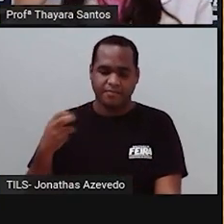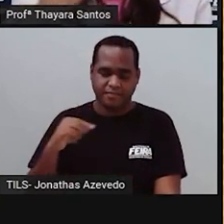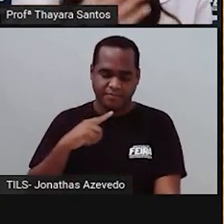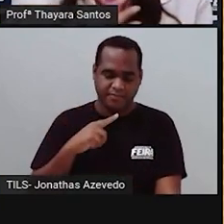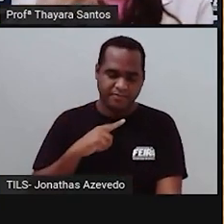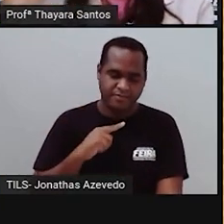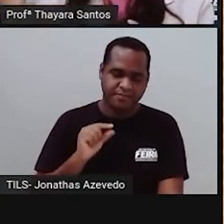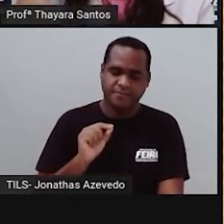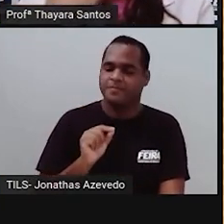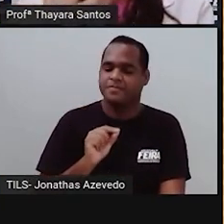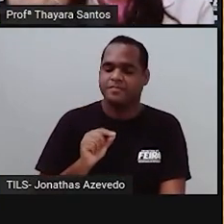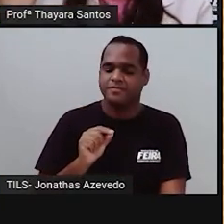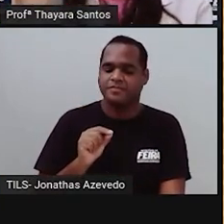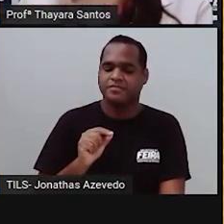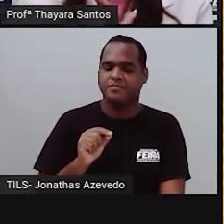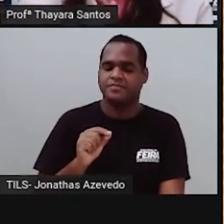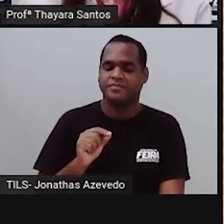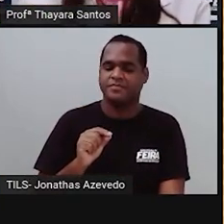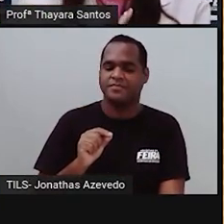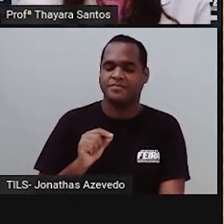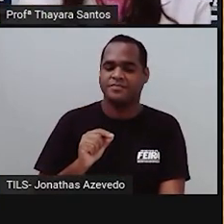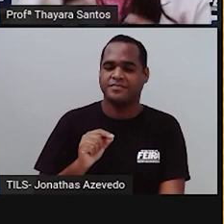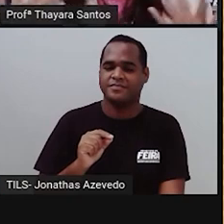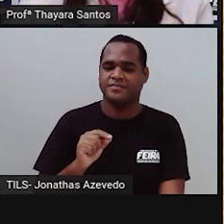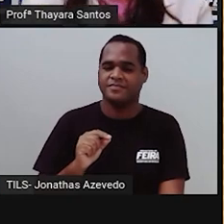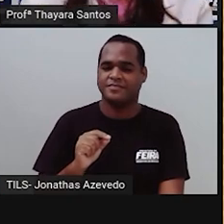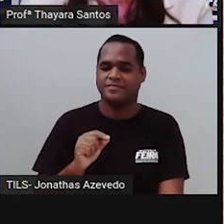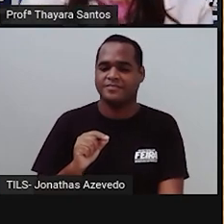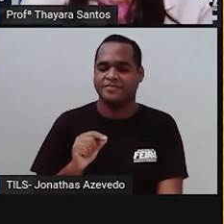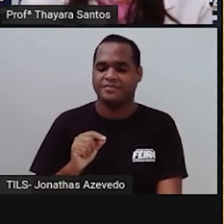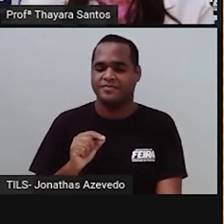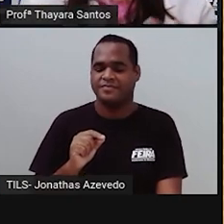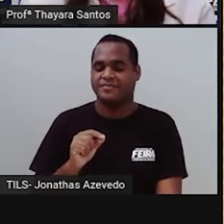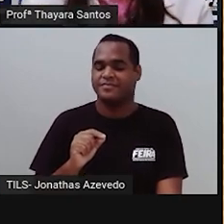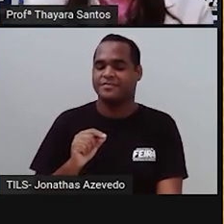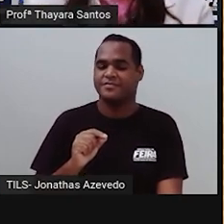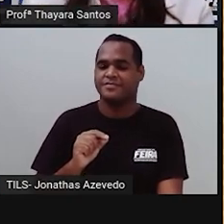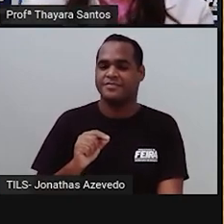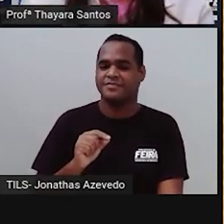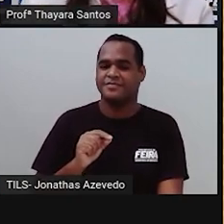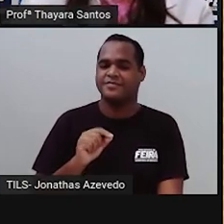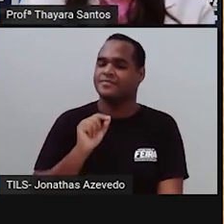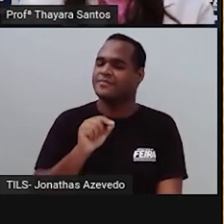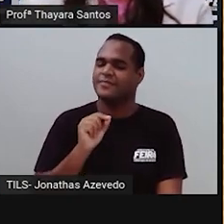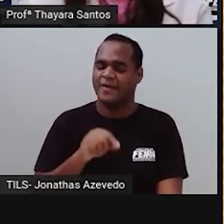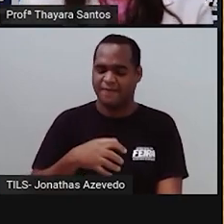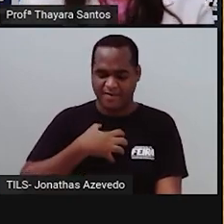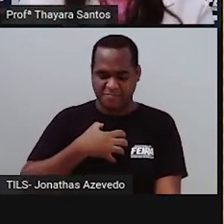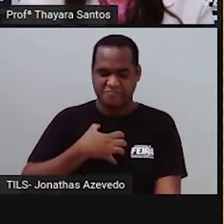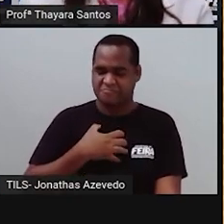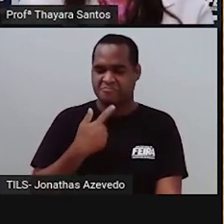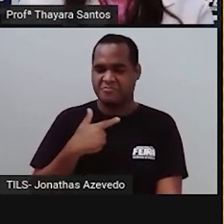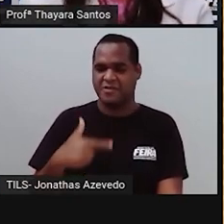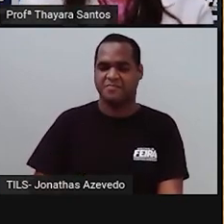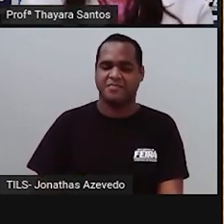Então se a gente não passa o alimento por todas essas papilas, a gente acaba não sentindo o sabor dele de fato.